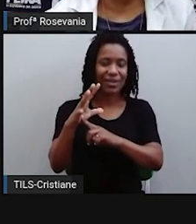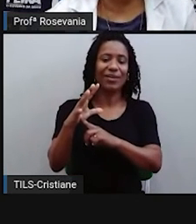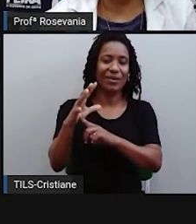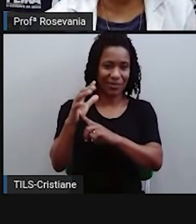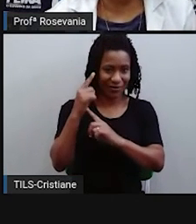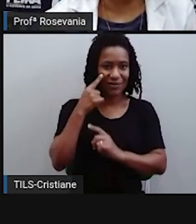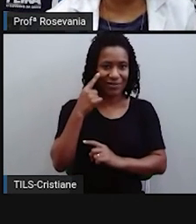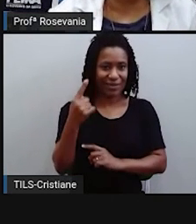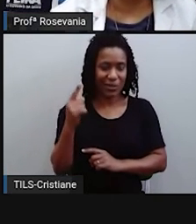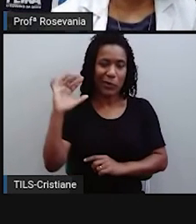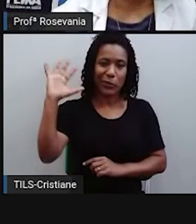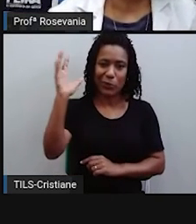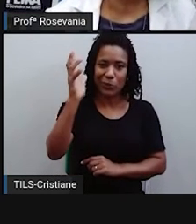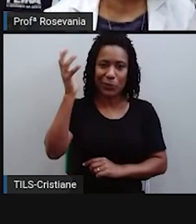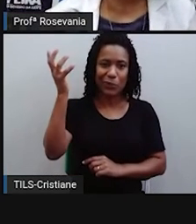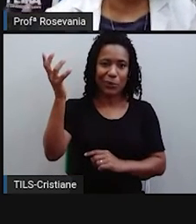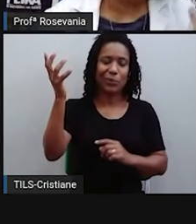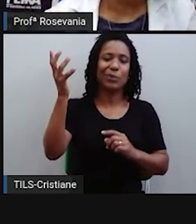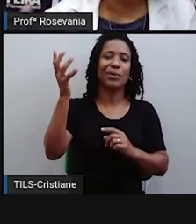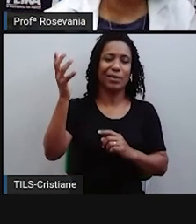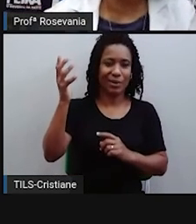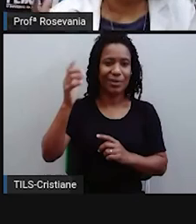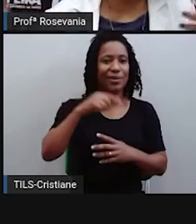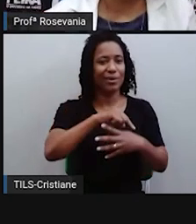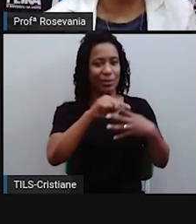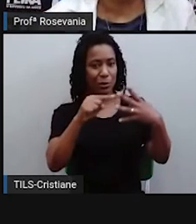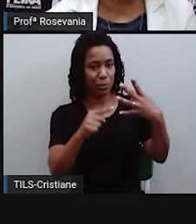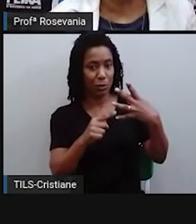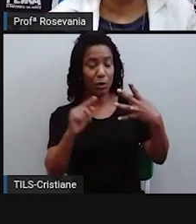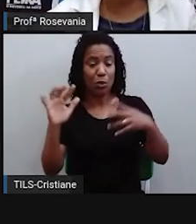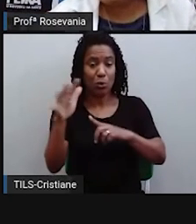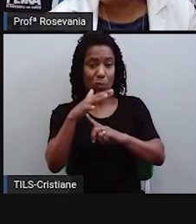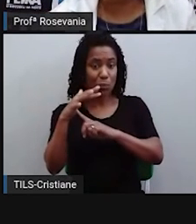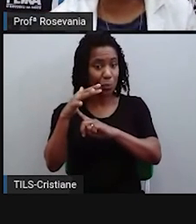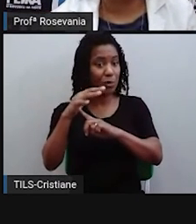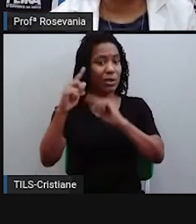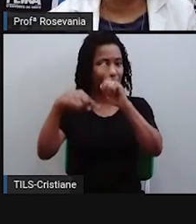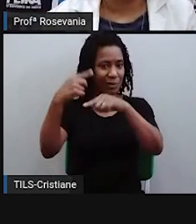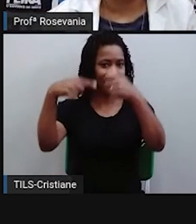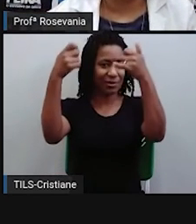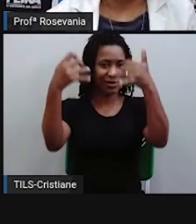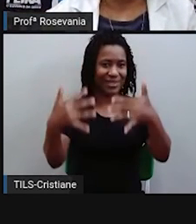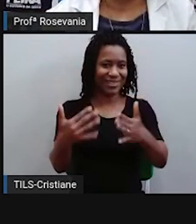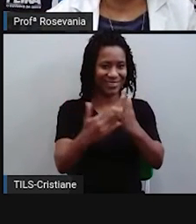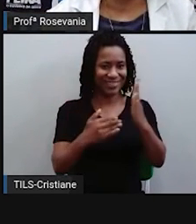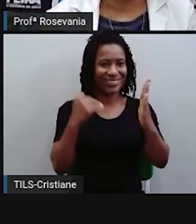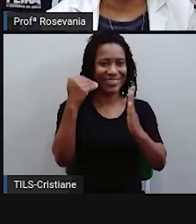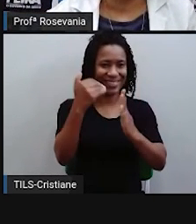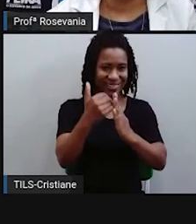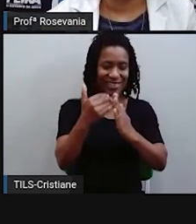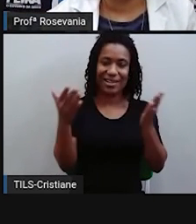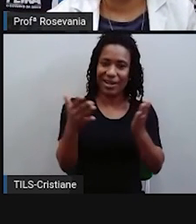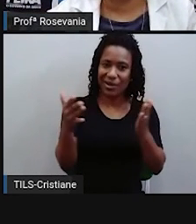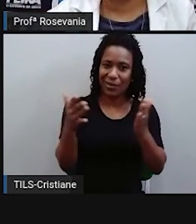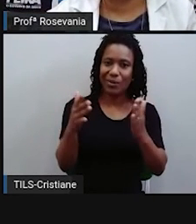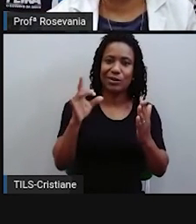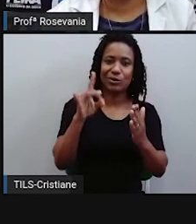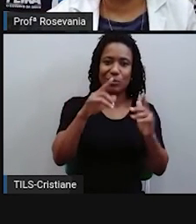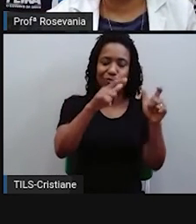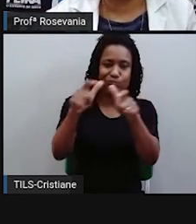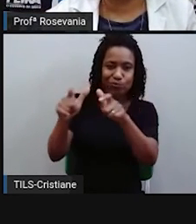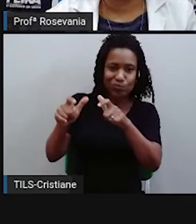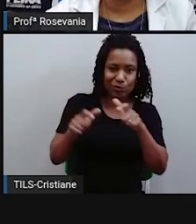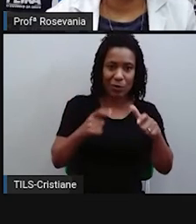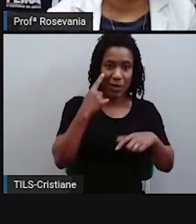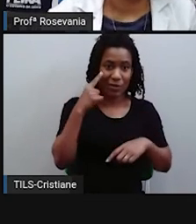fazer alusão a isso agora, porque isso é um outro assunto, uma outra aula, mas vocês estão vendo aqui, né, a partezinha iluminada, né, da